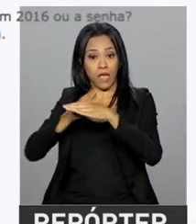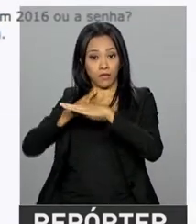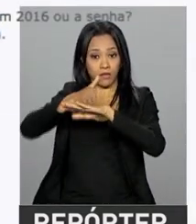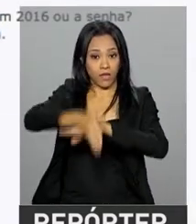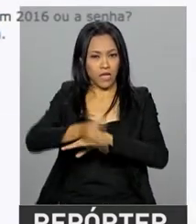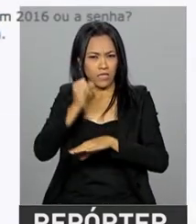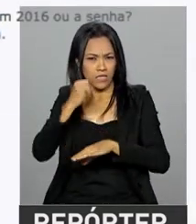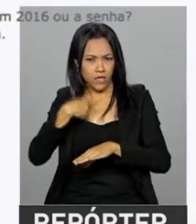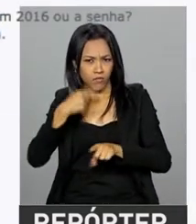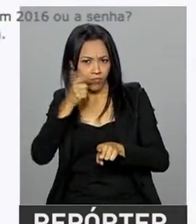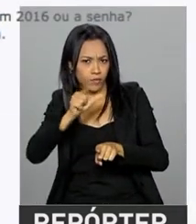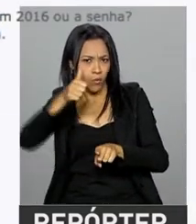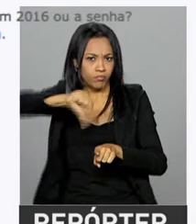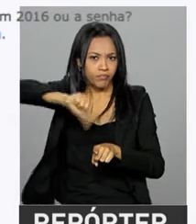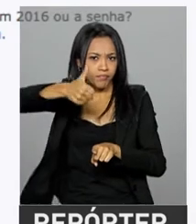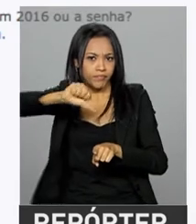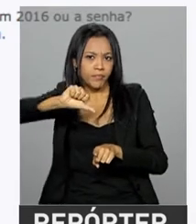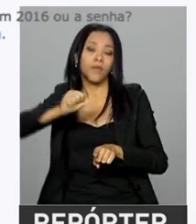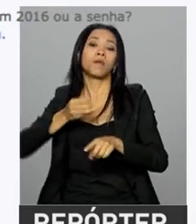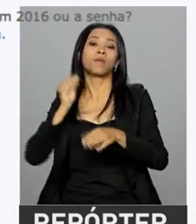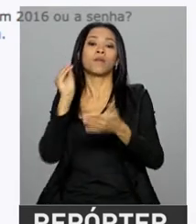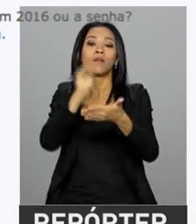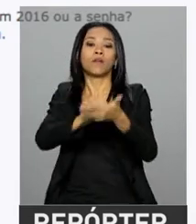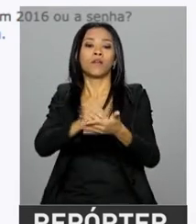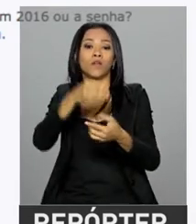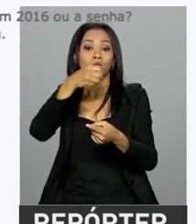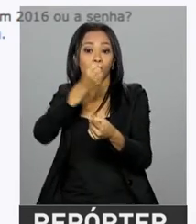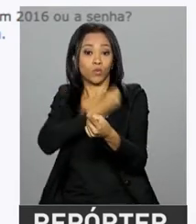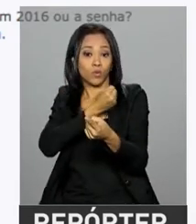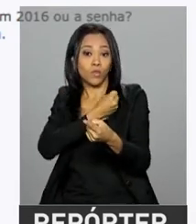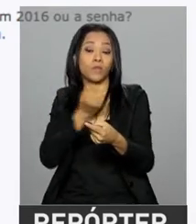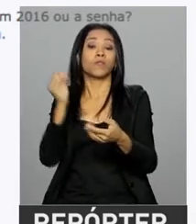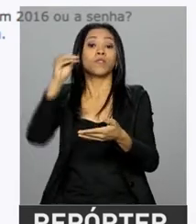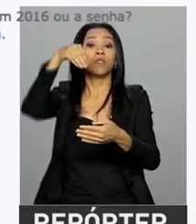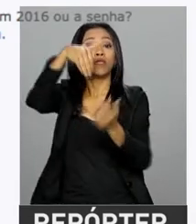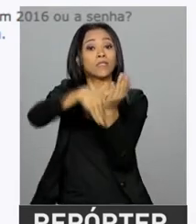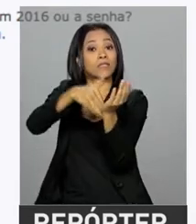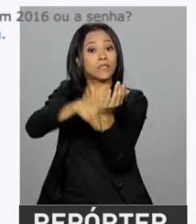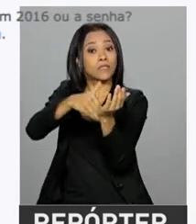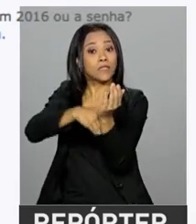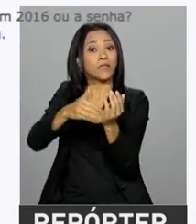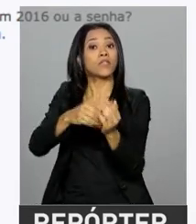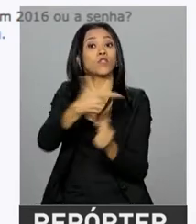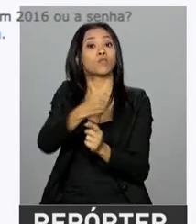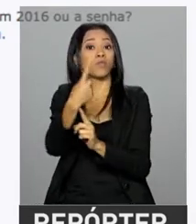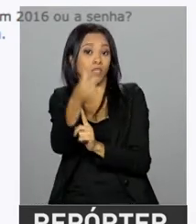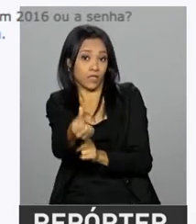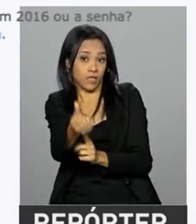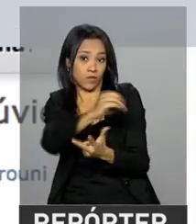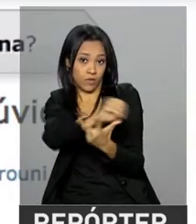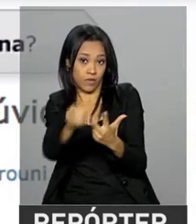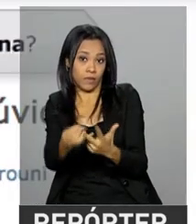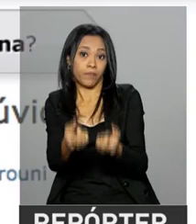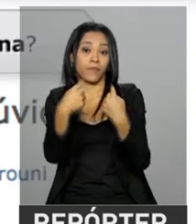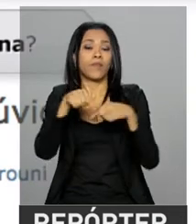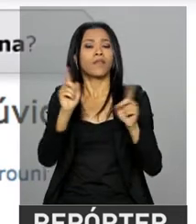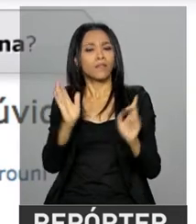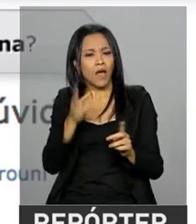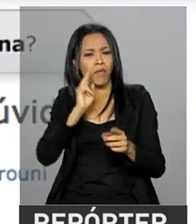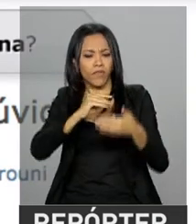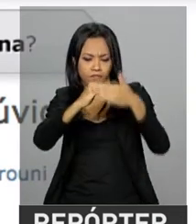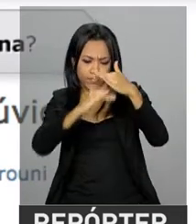se foi aprovado, basta preencher o número e a senha da inscrição do Enem 2016. Também é possível ver a lista de